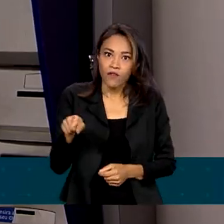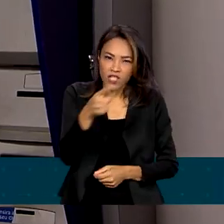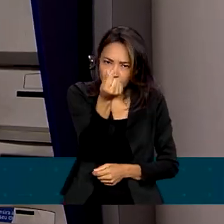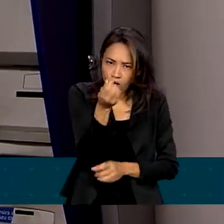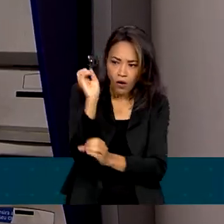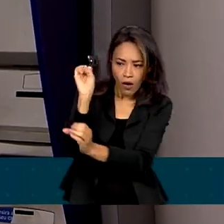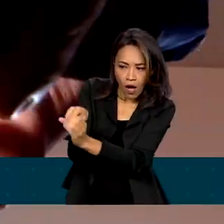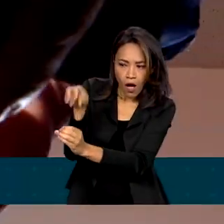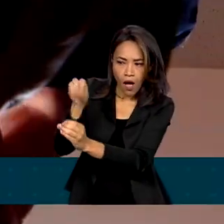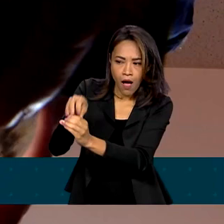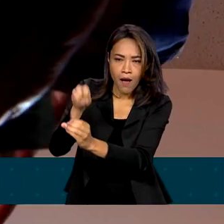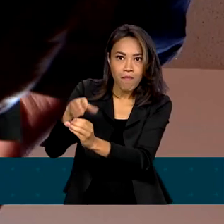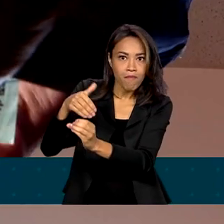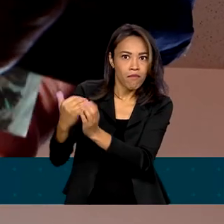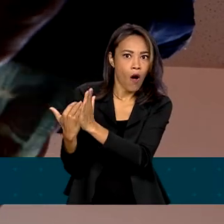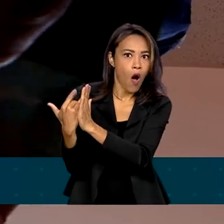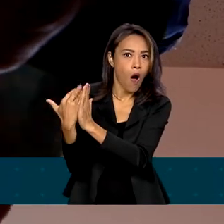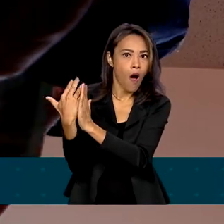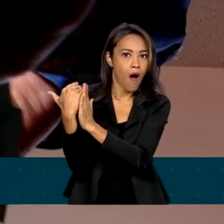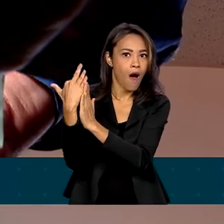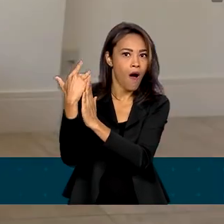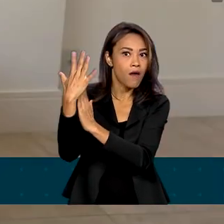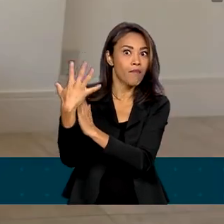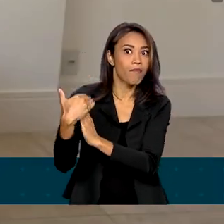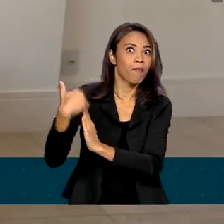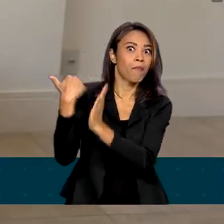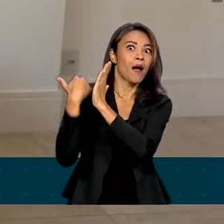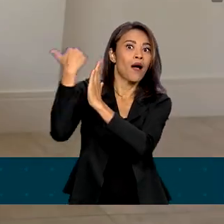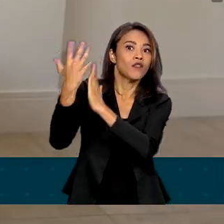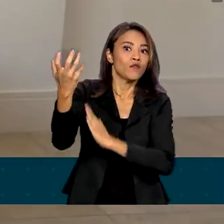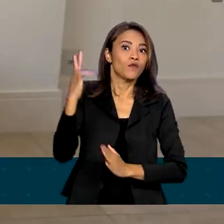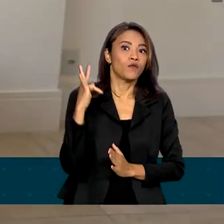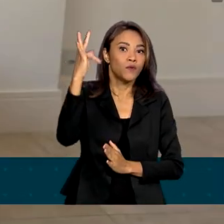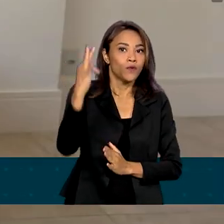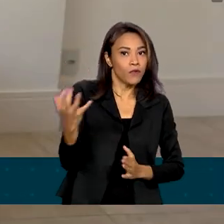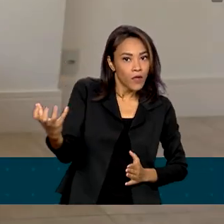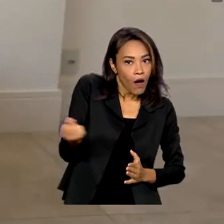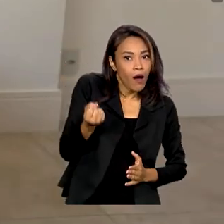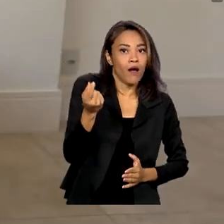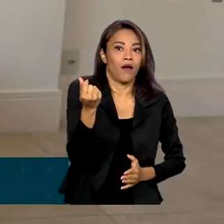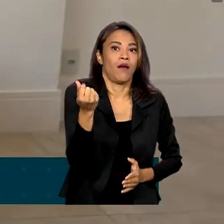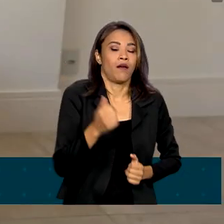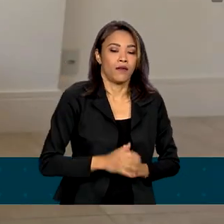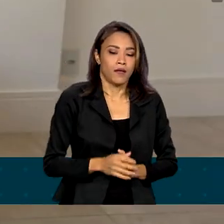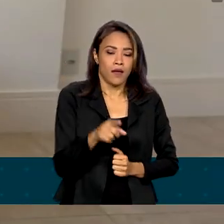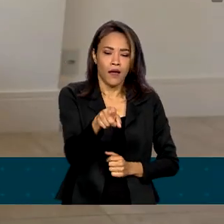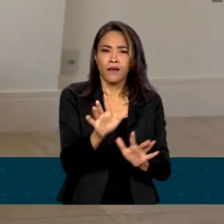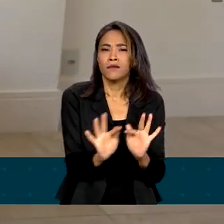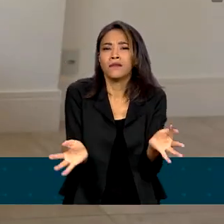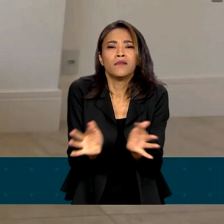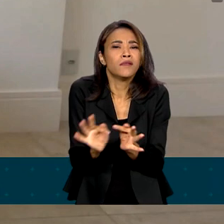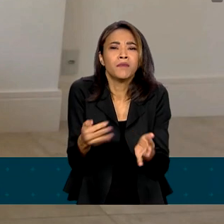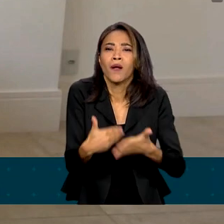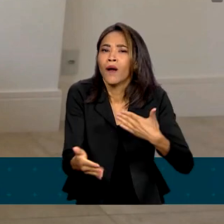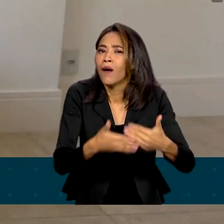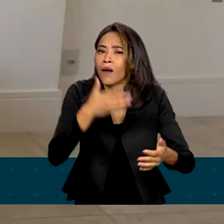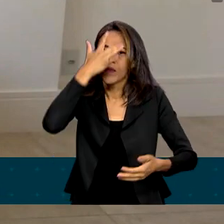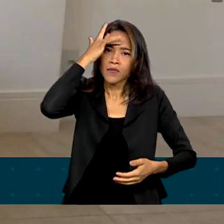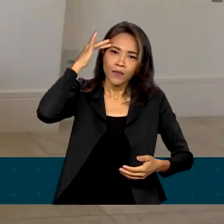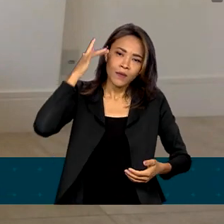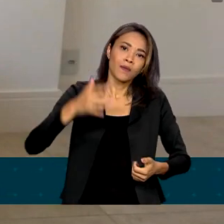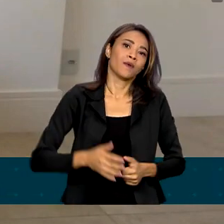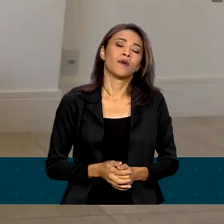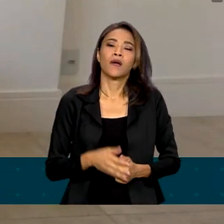você investir, maior será o retorno no futuro. O Tesouro Renda Mais traz uma oportunidade muito simples para qualquer pessoa, para qualquer